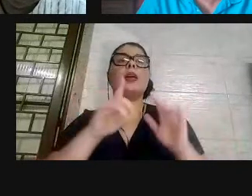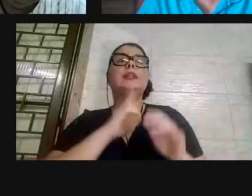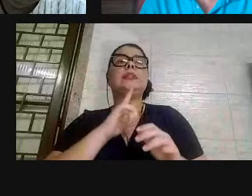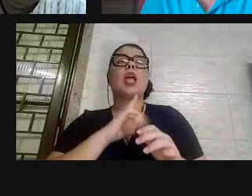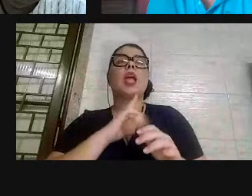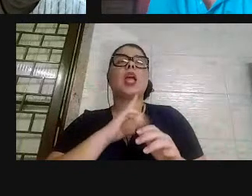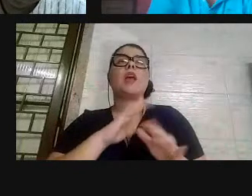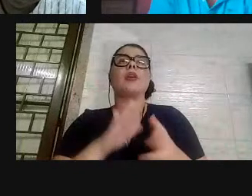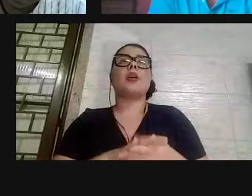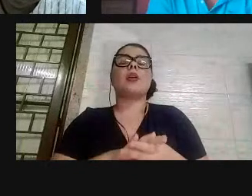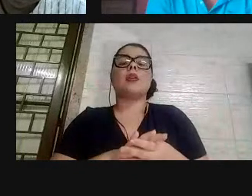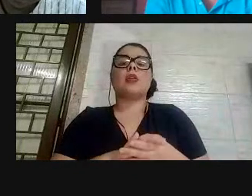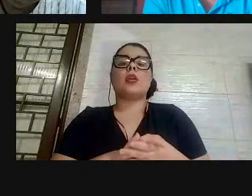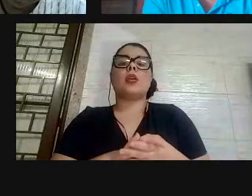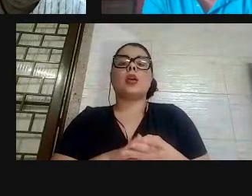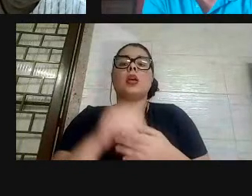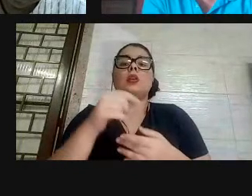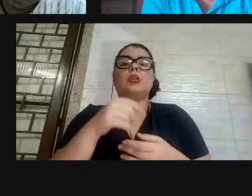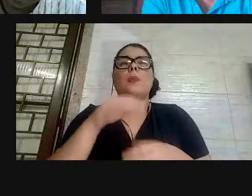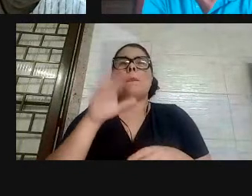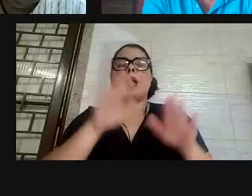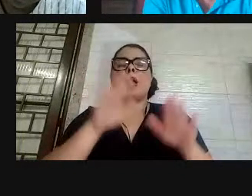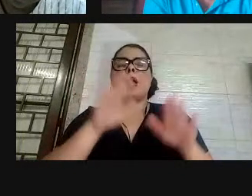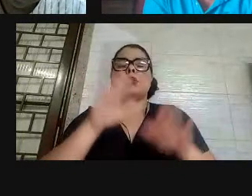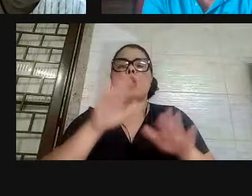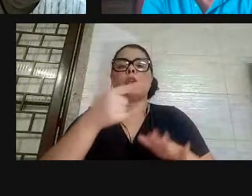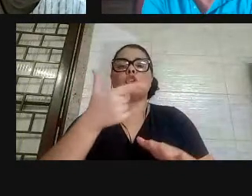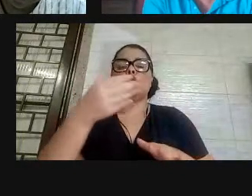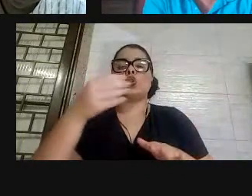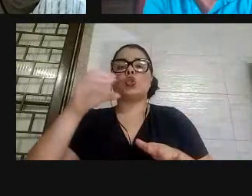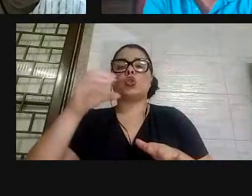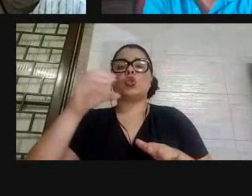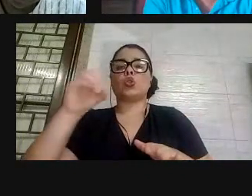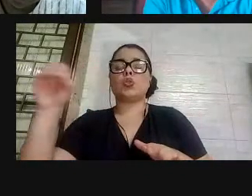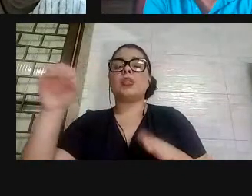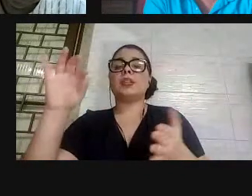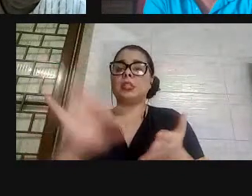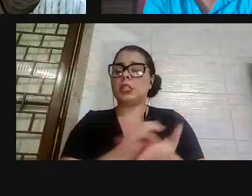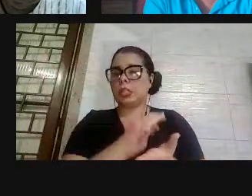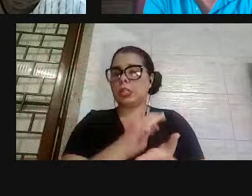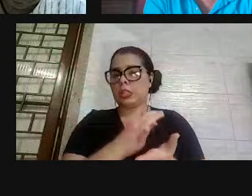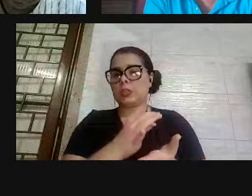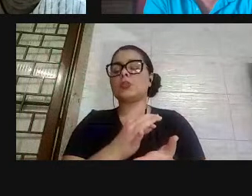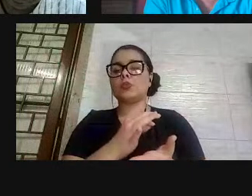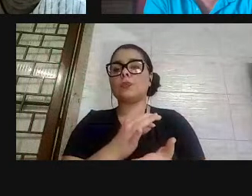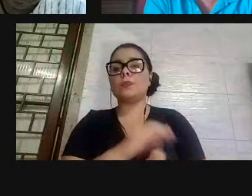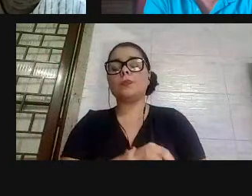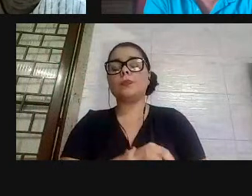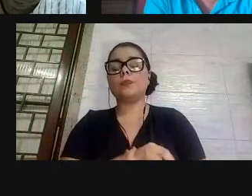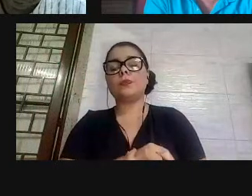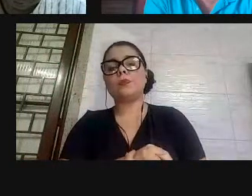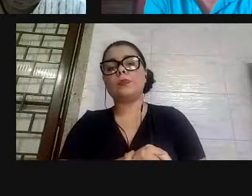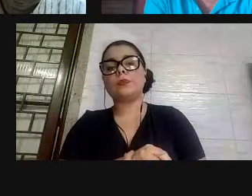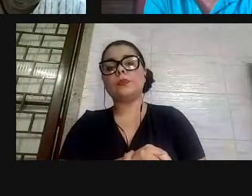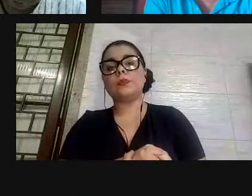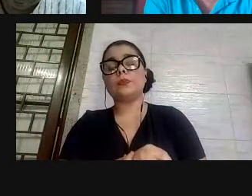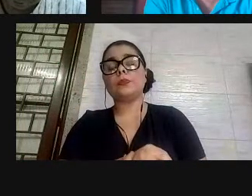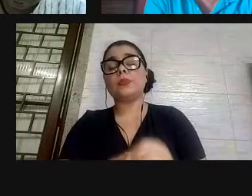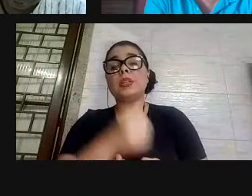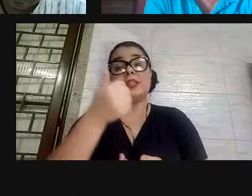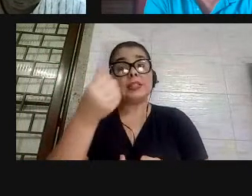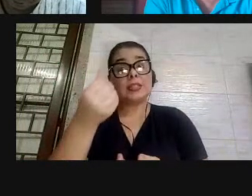época um pouco mais de 200 inscrições, 230 ou 240 inscritos e 160